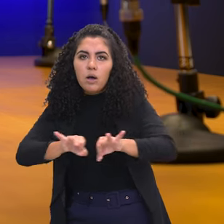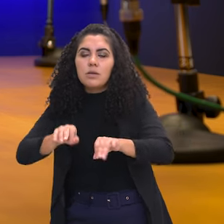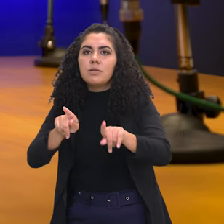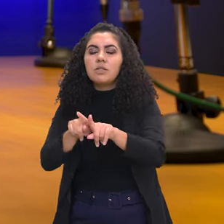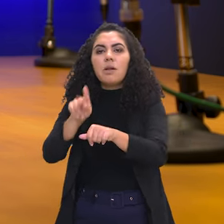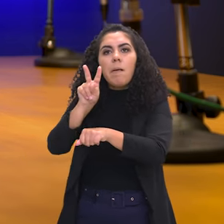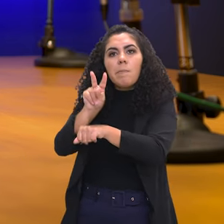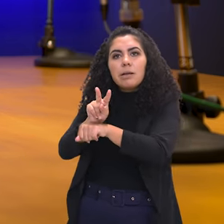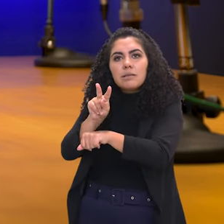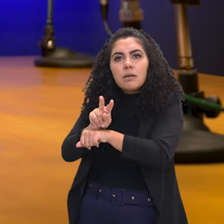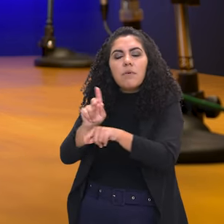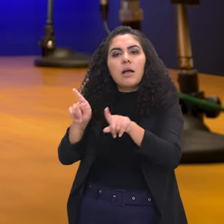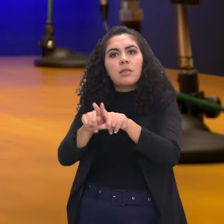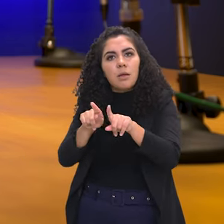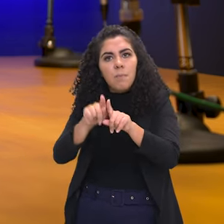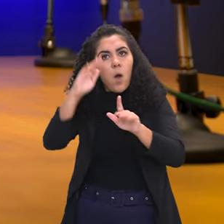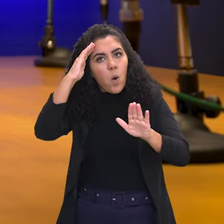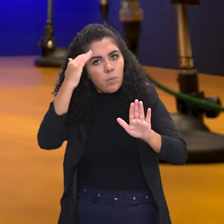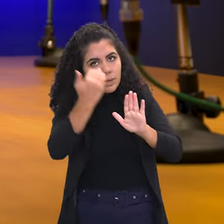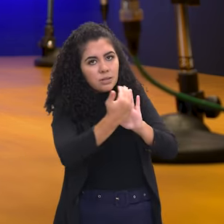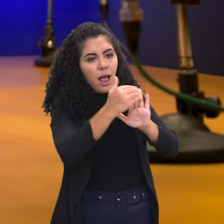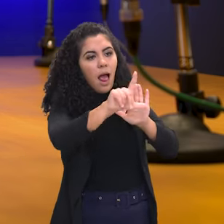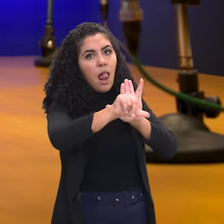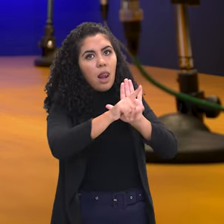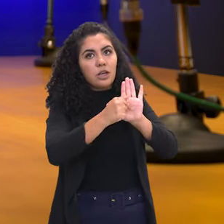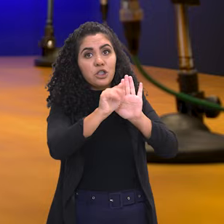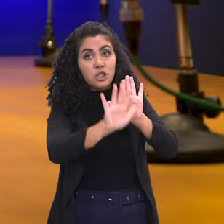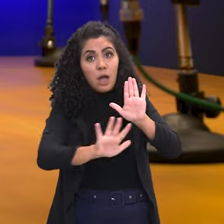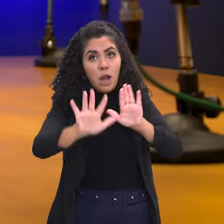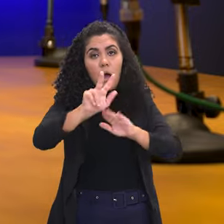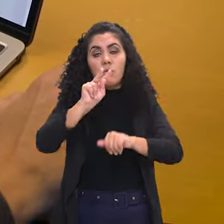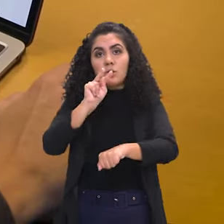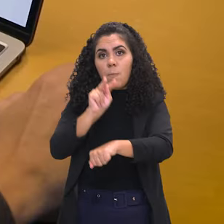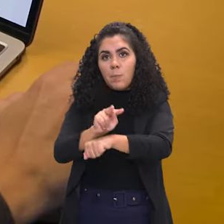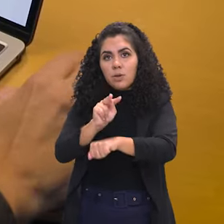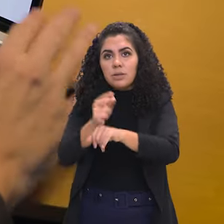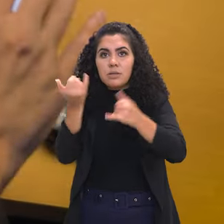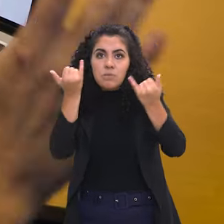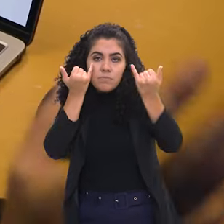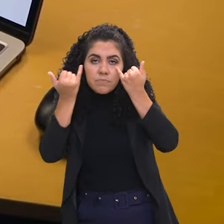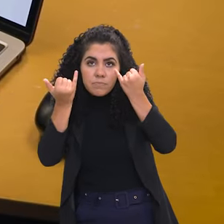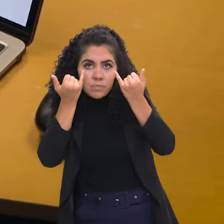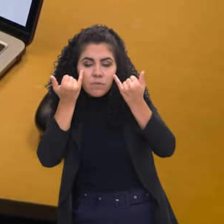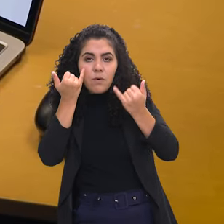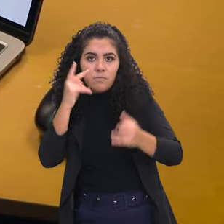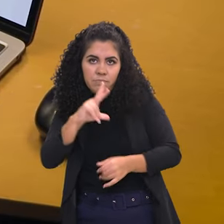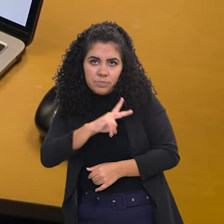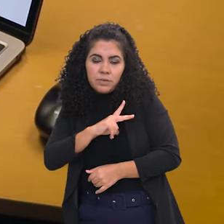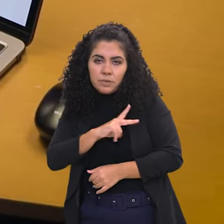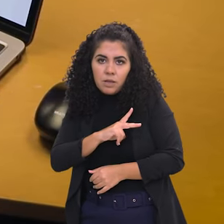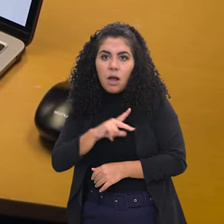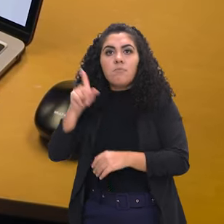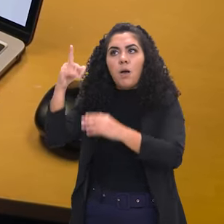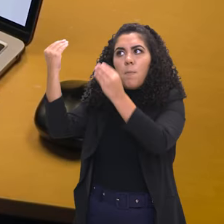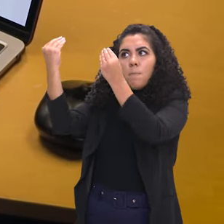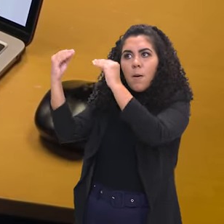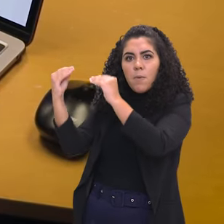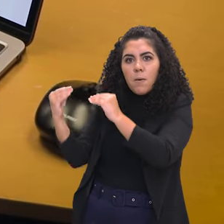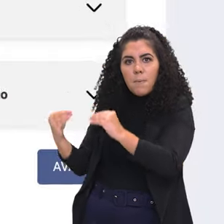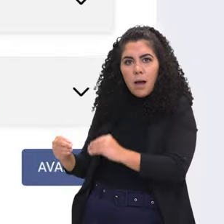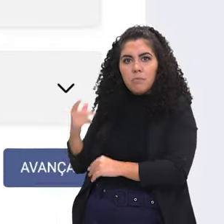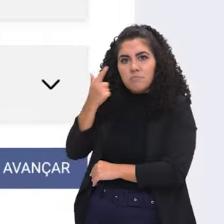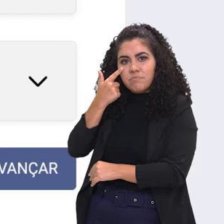forma da gente preservar e obedecer a lei geral de proteção de dados. Uma vez que você tenha terminado o seu questionário, você vai